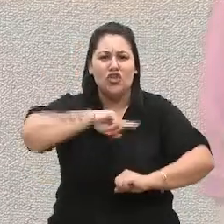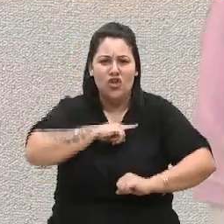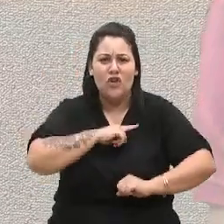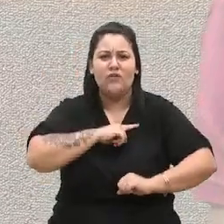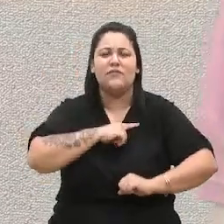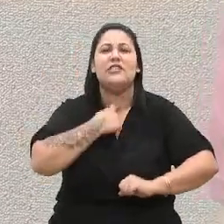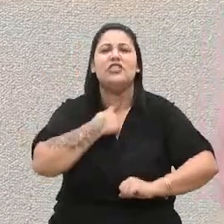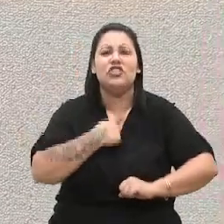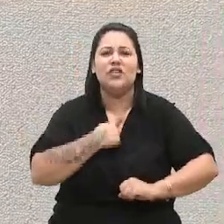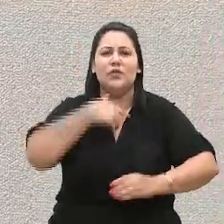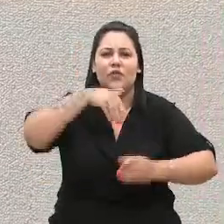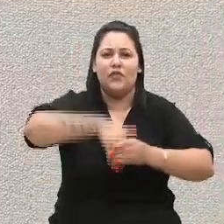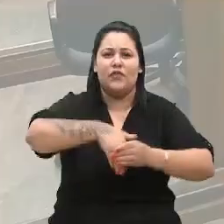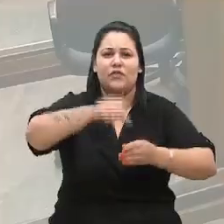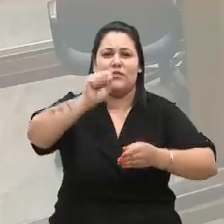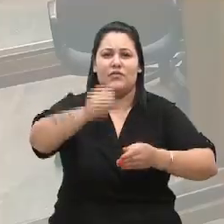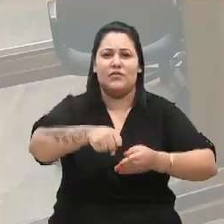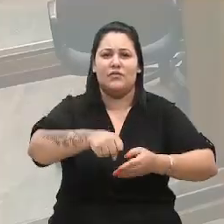voto sim. Declaração.